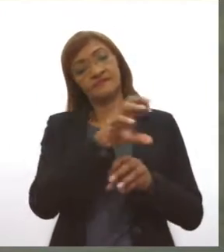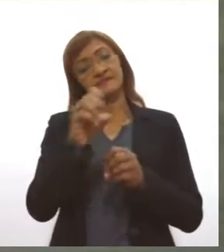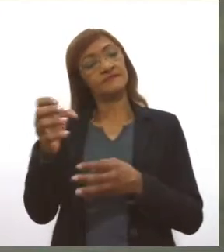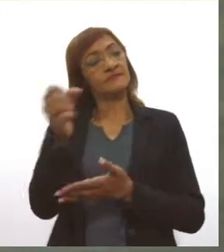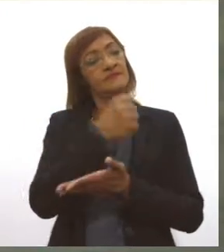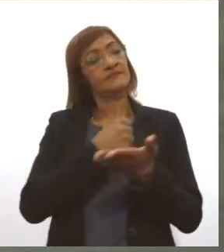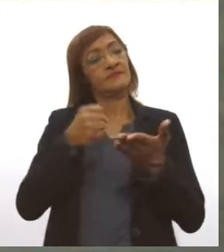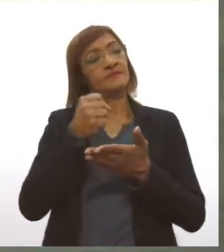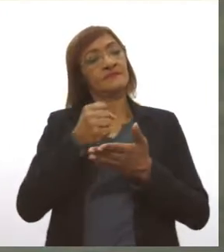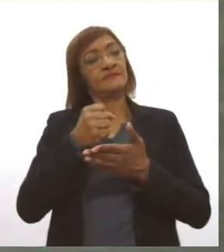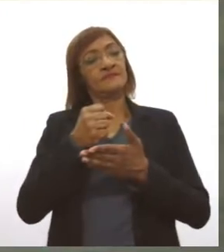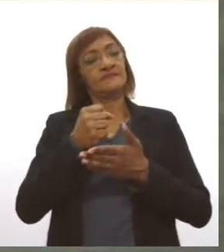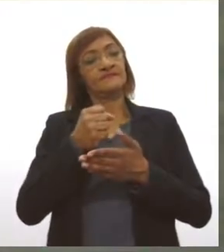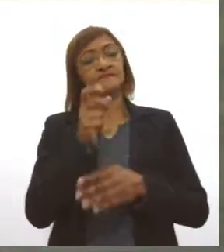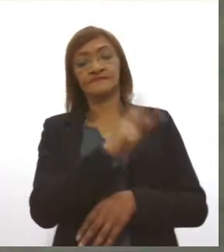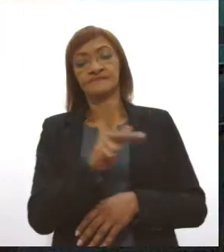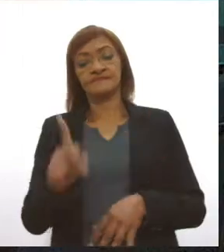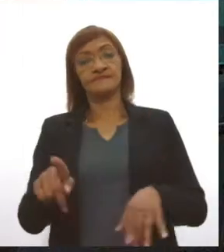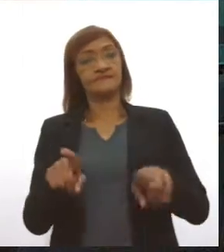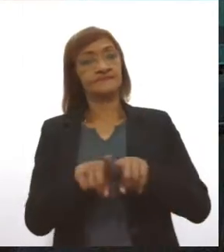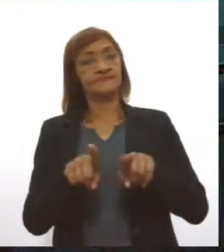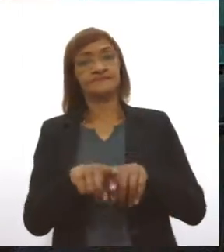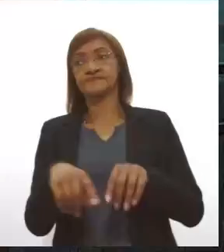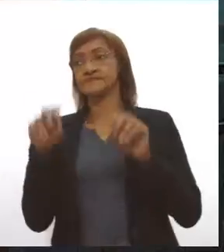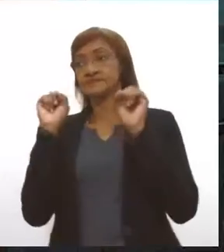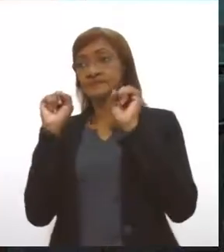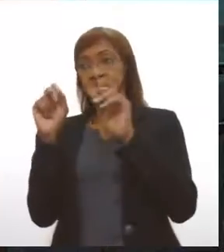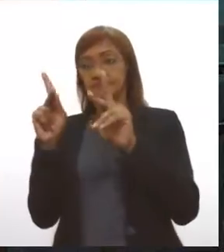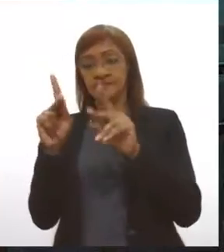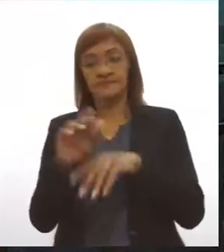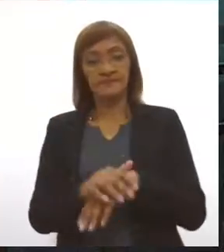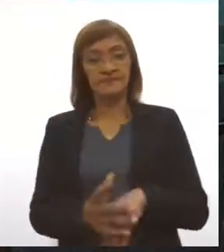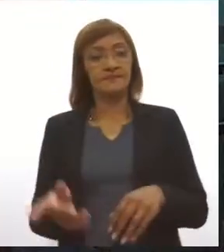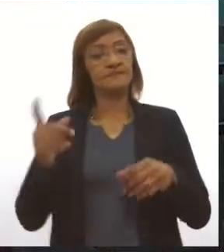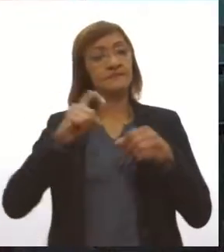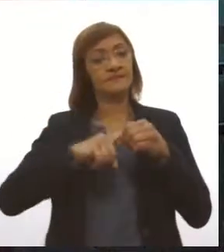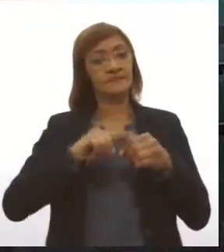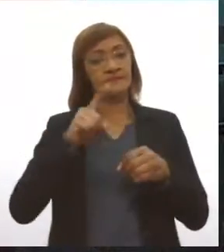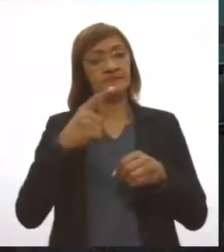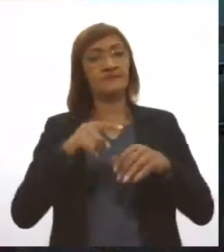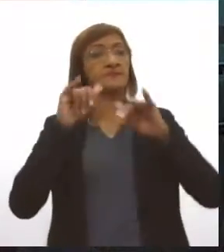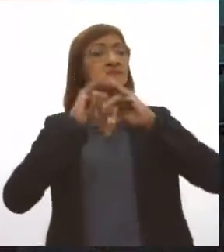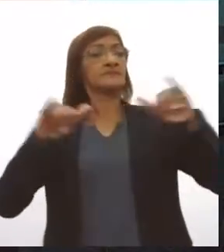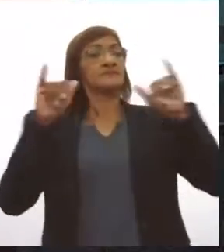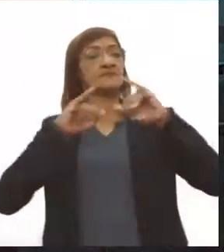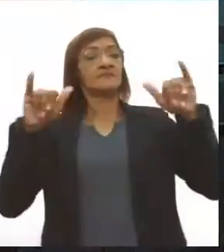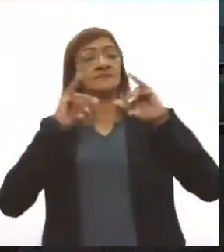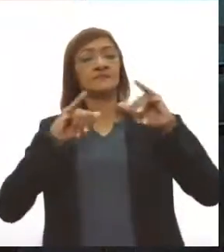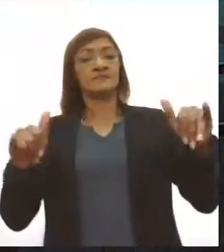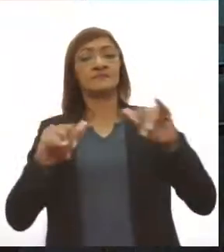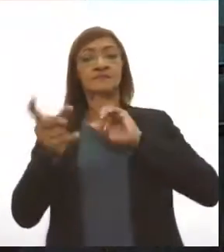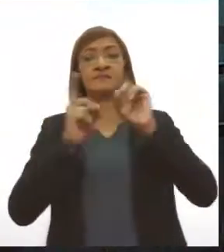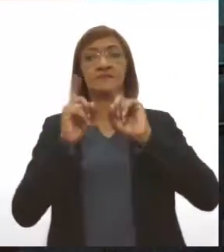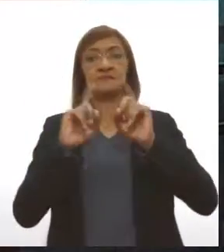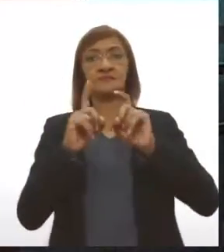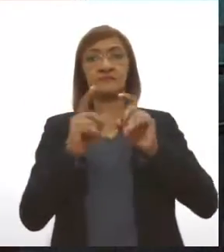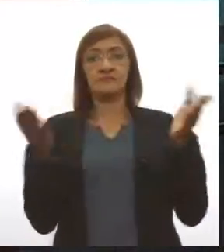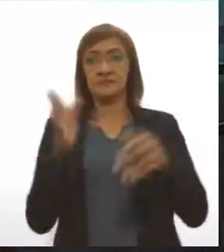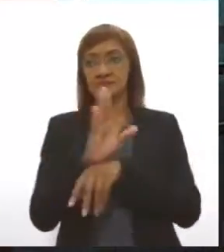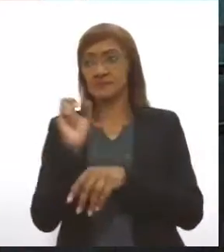dos profissionais da educação. Ok, Júnior Matos, a gente volta daqui a pouquinho com outras informações sobre a sessão plenária de hoje à tarde, tá?